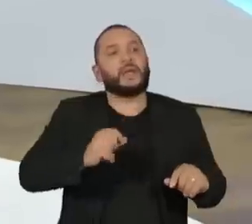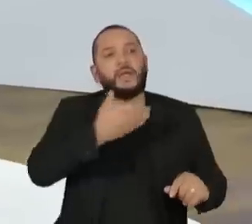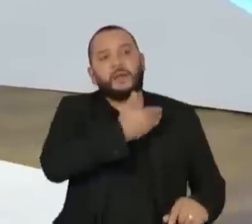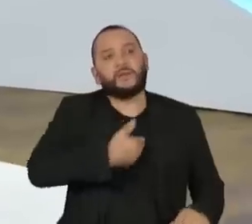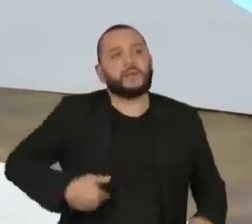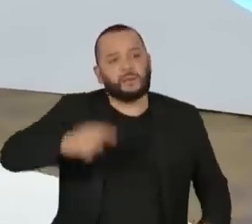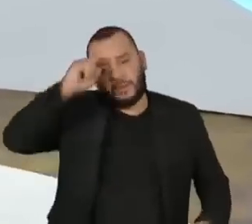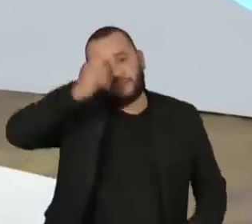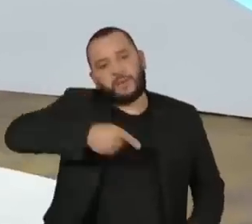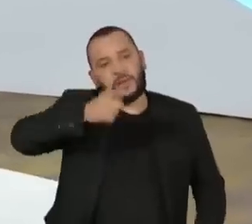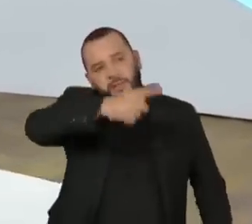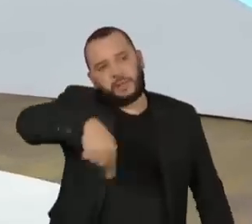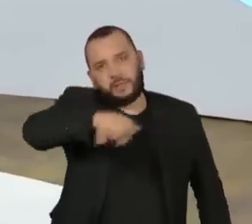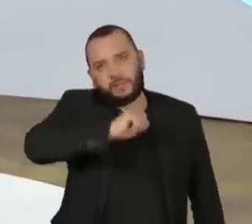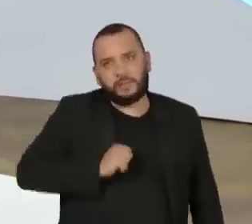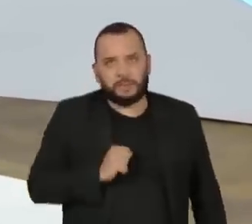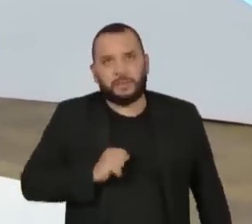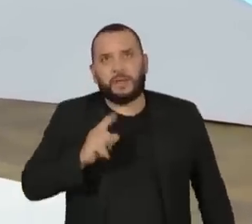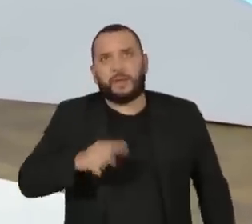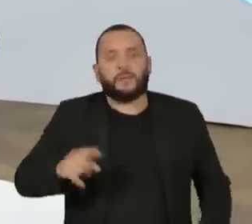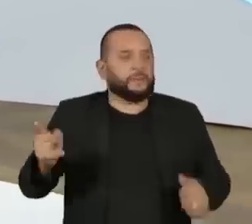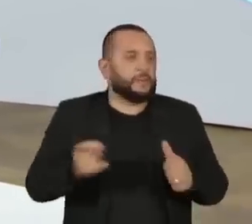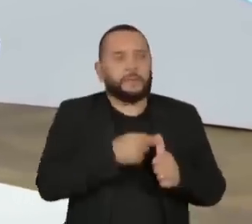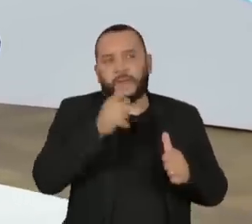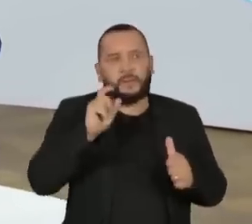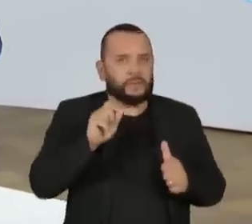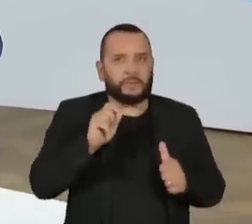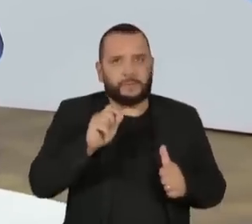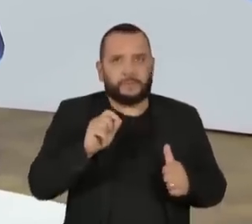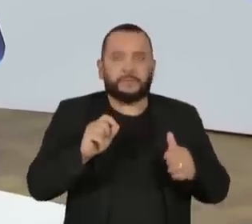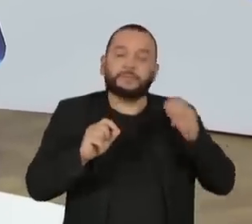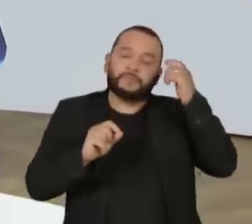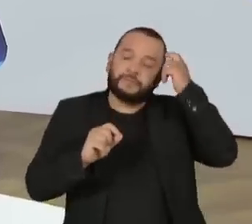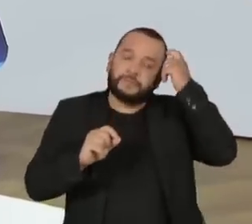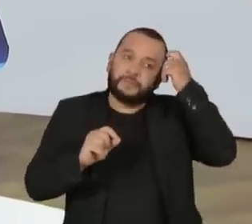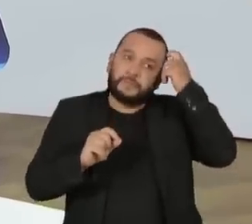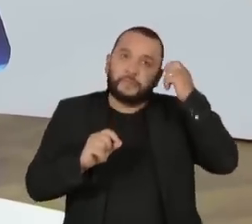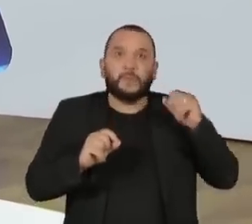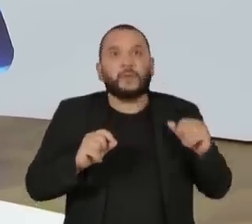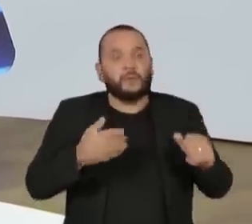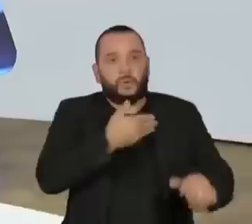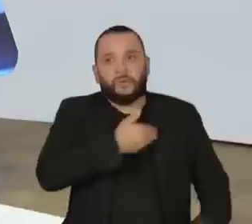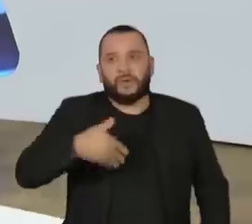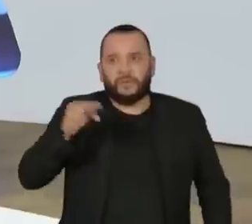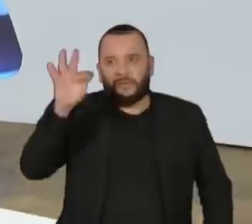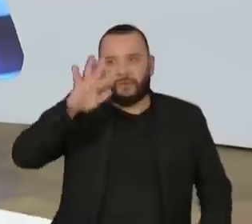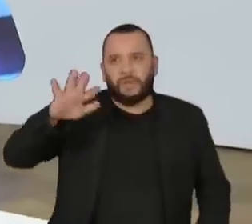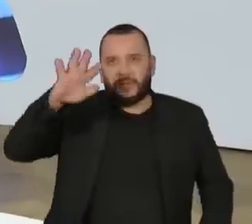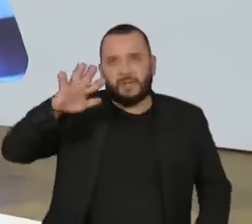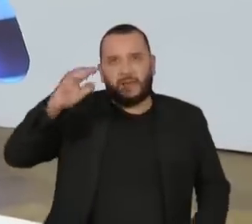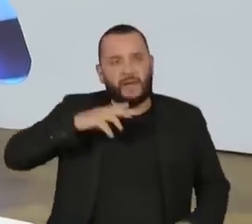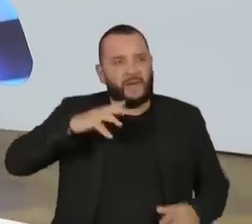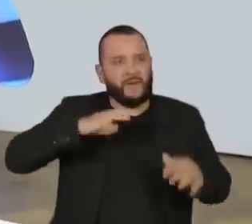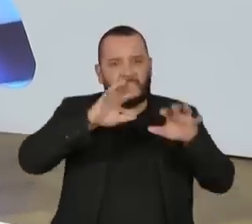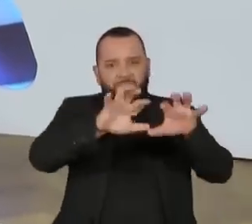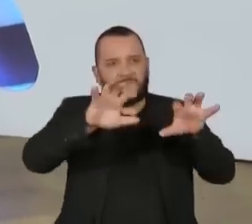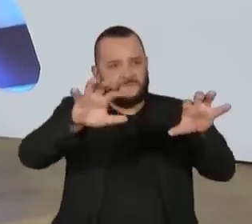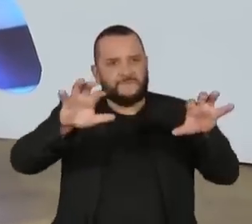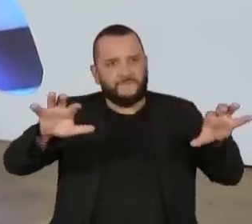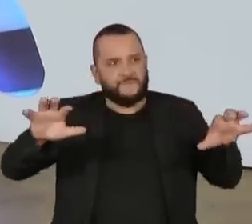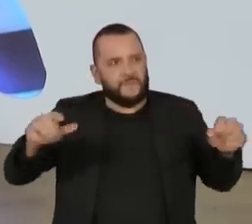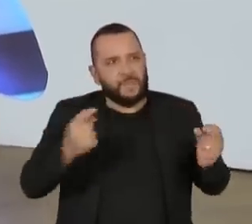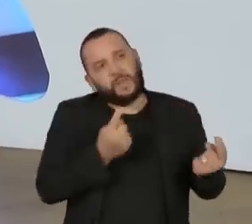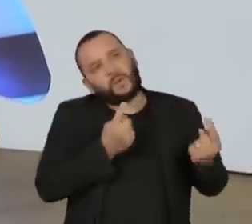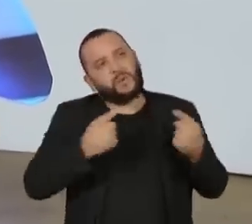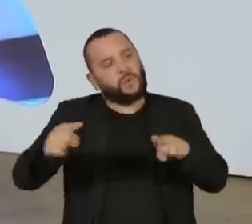governadoras. Então, esse é o primeiro ponto. Passou o tempo do governo federal instigar motim contra